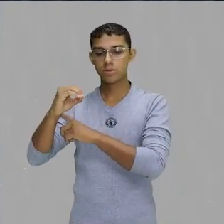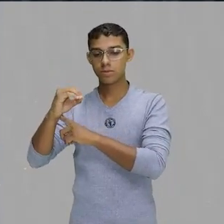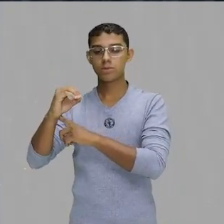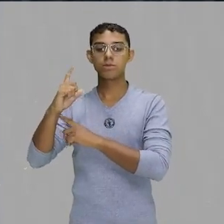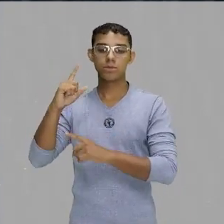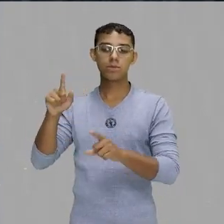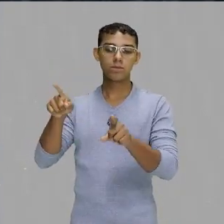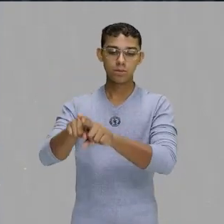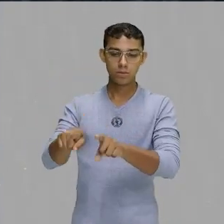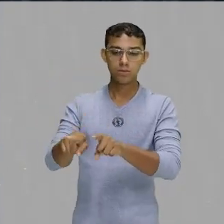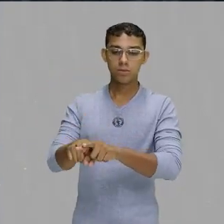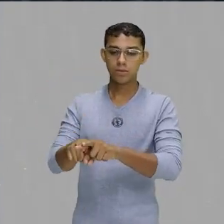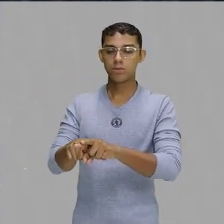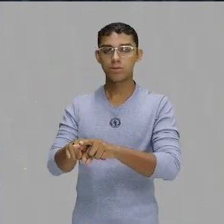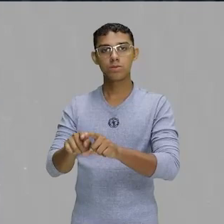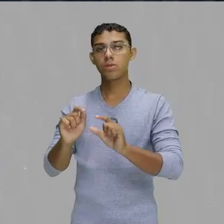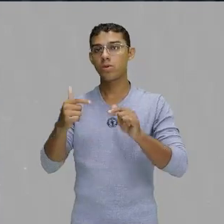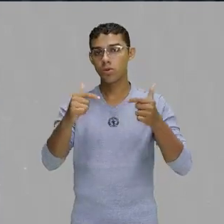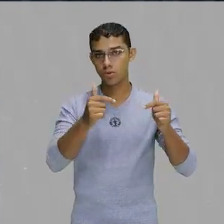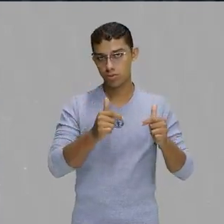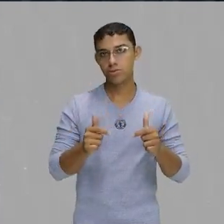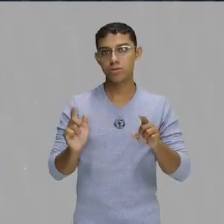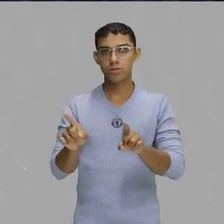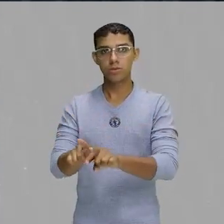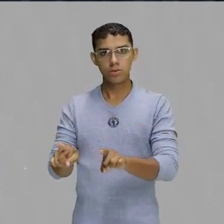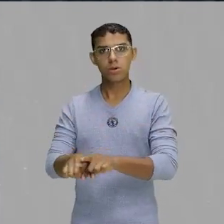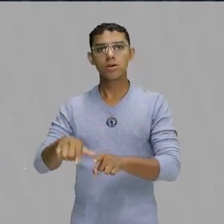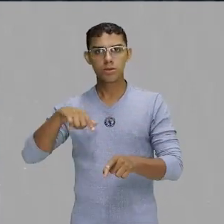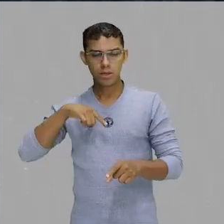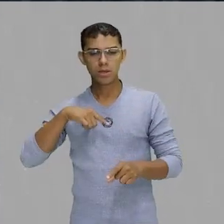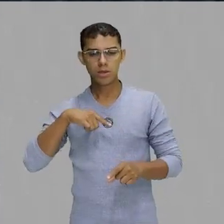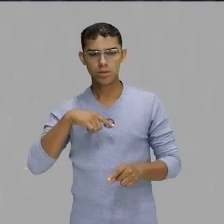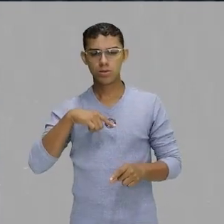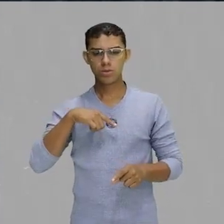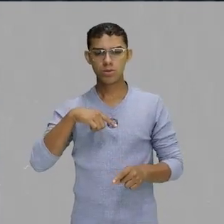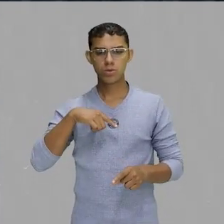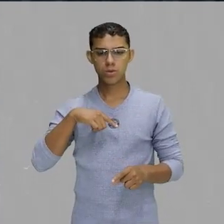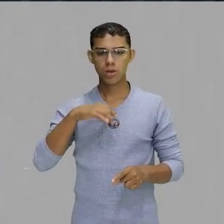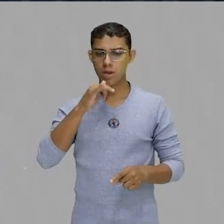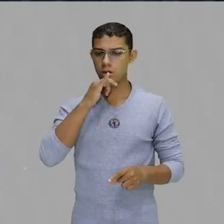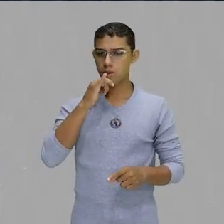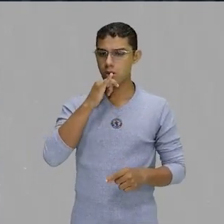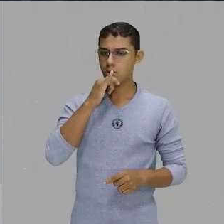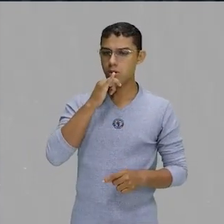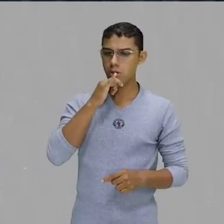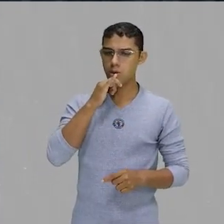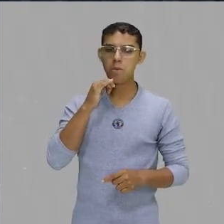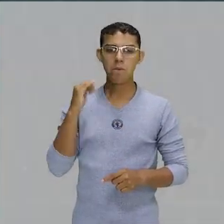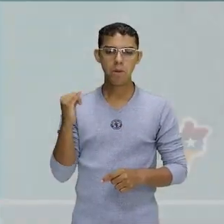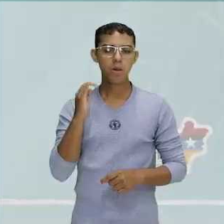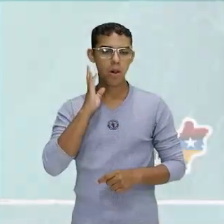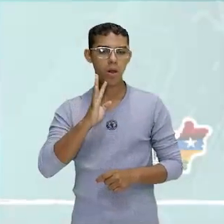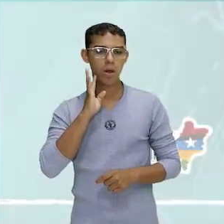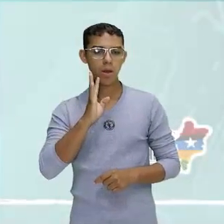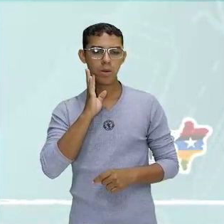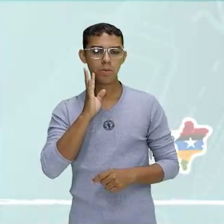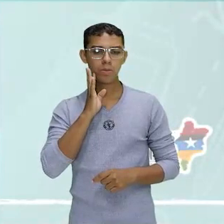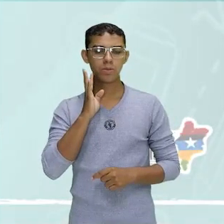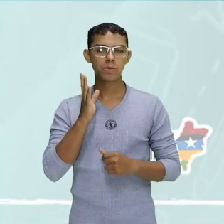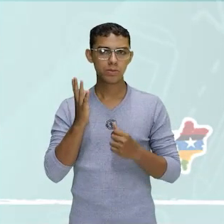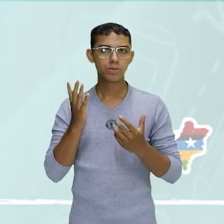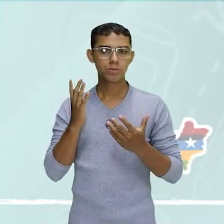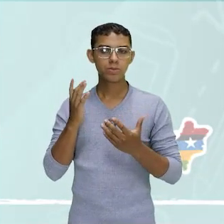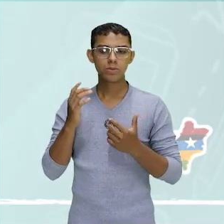parada, tá certo? Entre outros. Mas tem umas curiosidades bem legais a respeito desses artistas. Os grandes